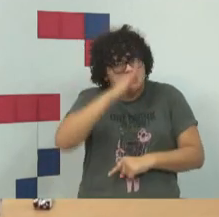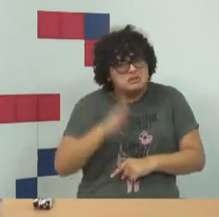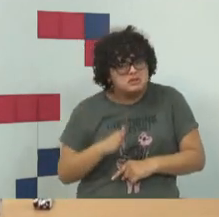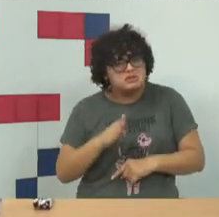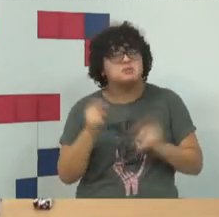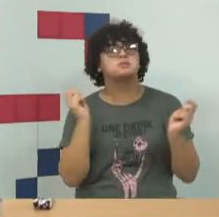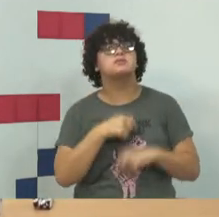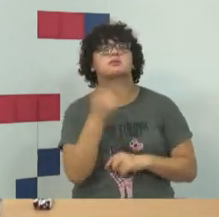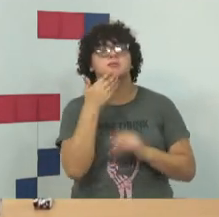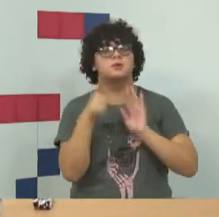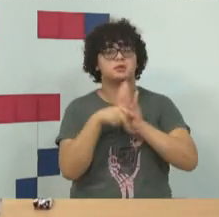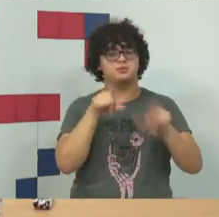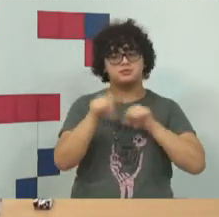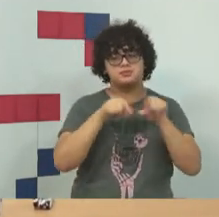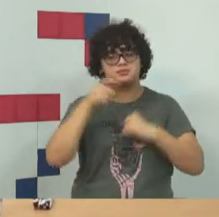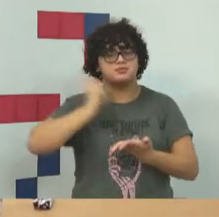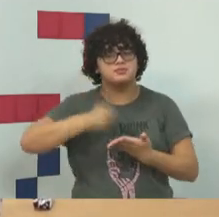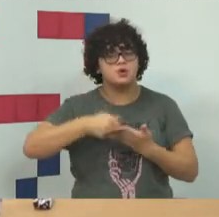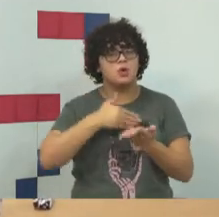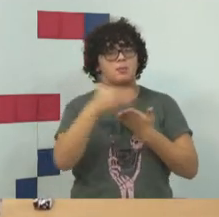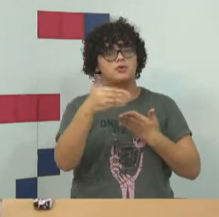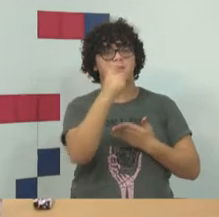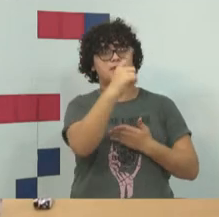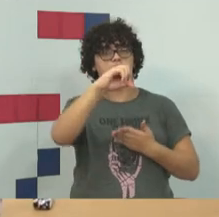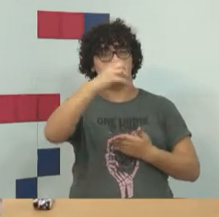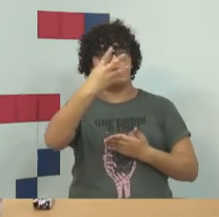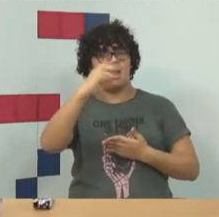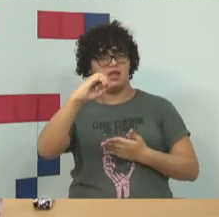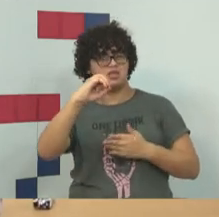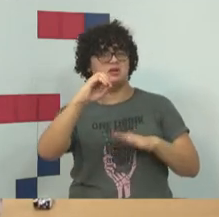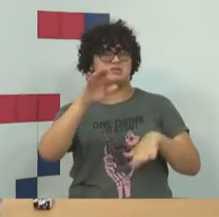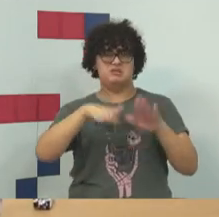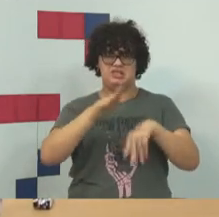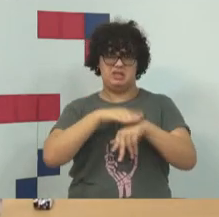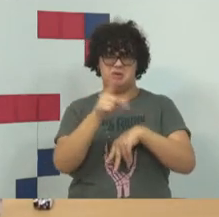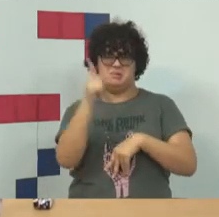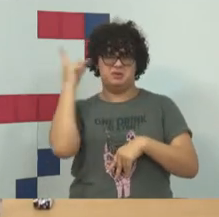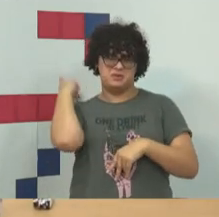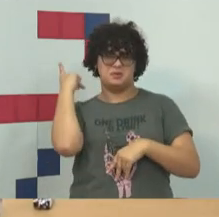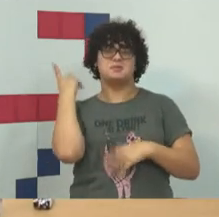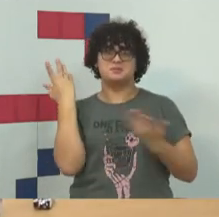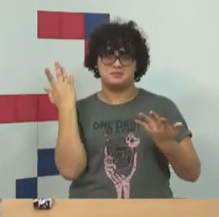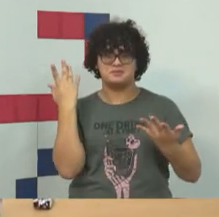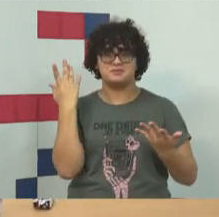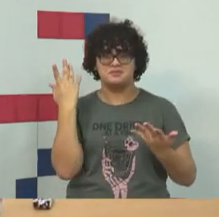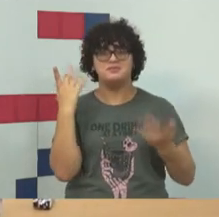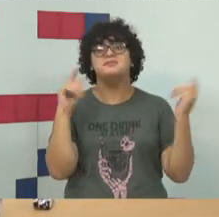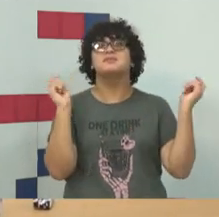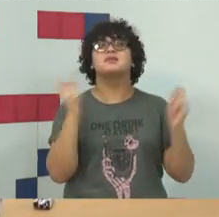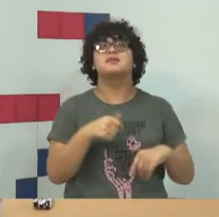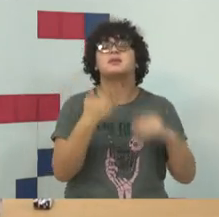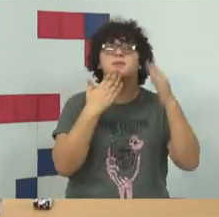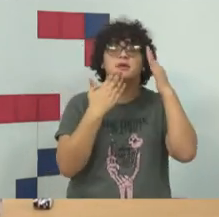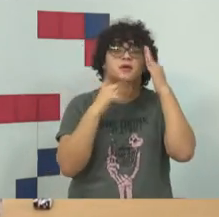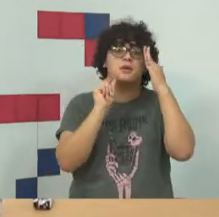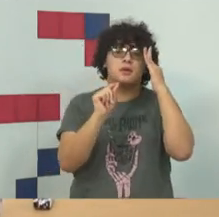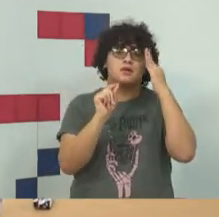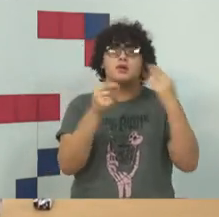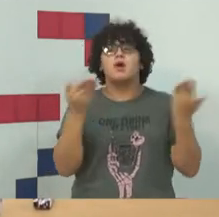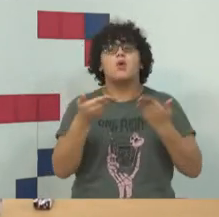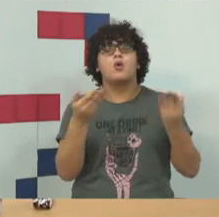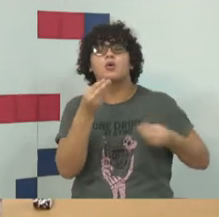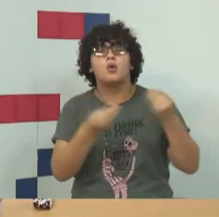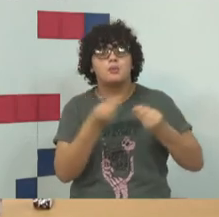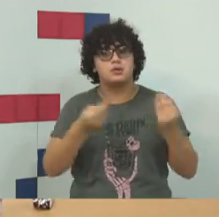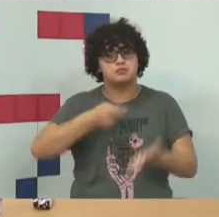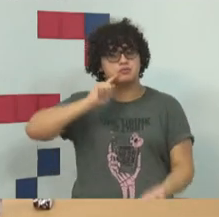e essa foi uma escolha do legislador na década de 40, 1940, daqui a pouco nós estamos na outra década de 40, o nosso legislador